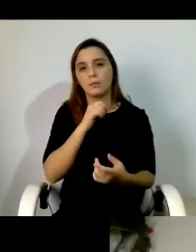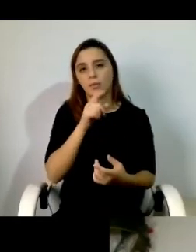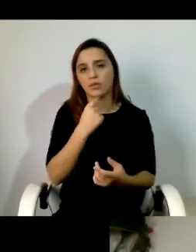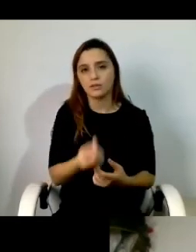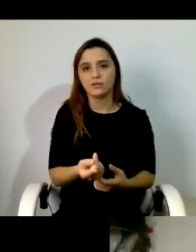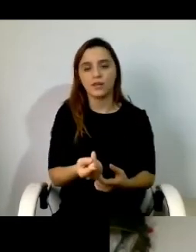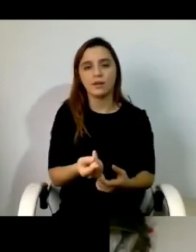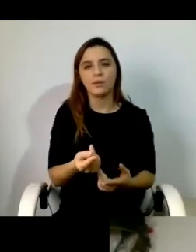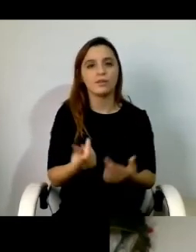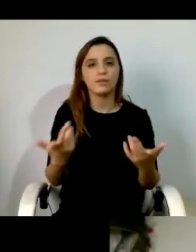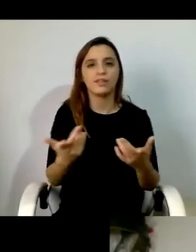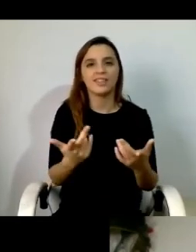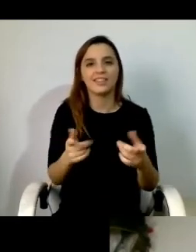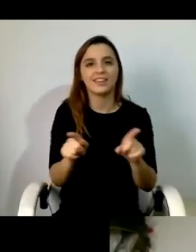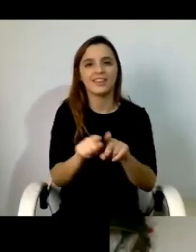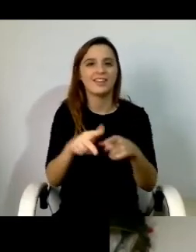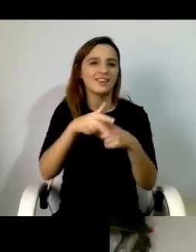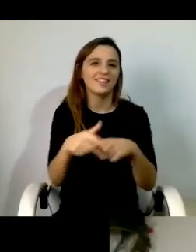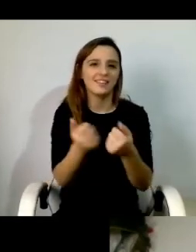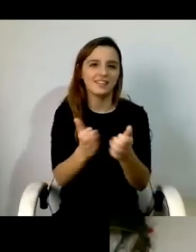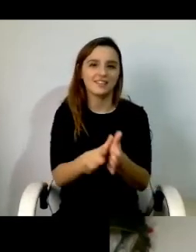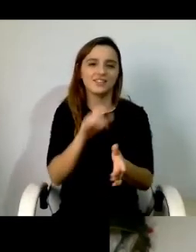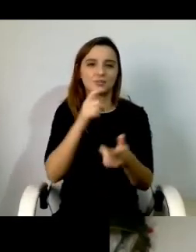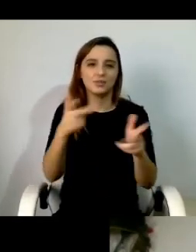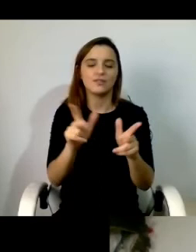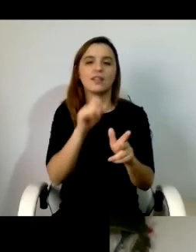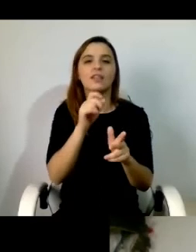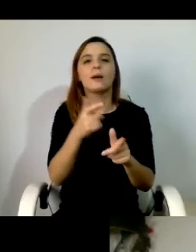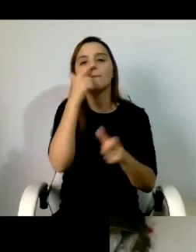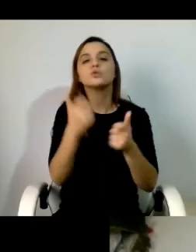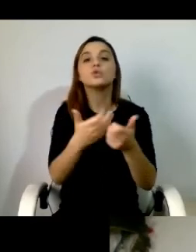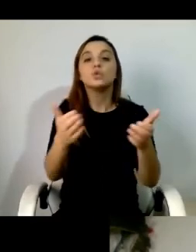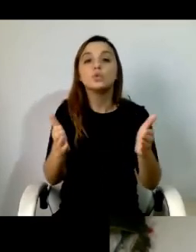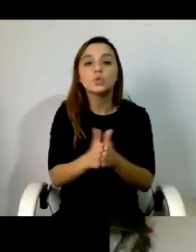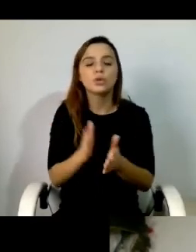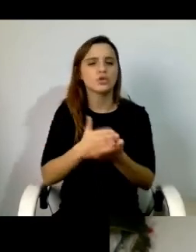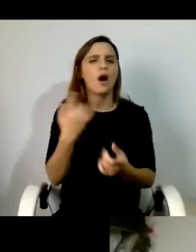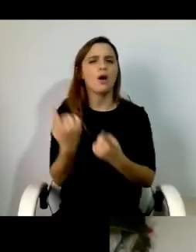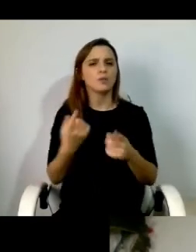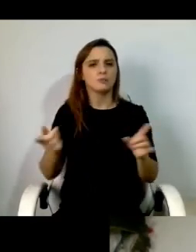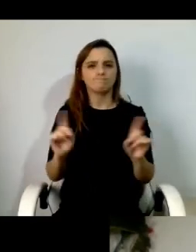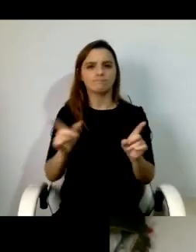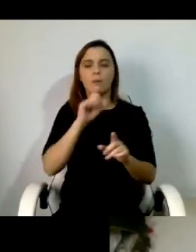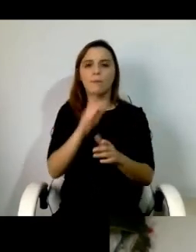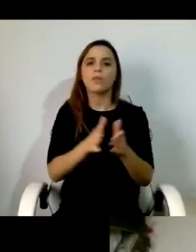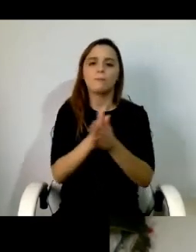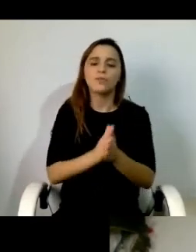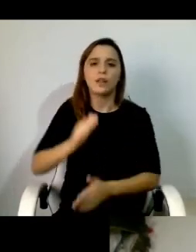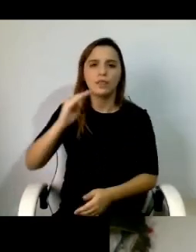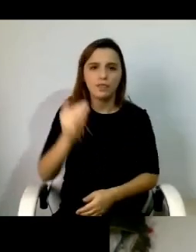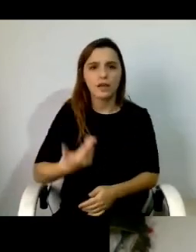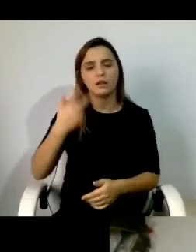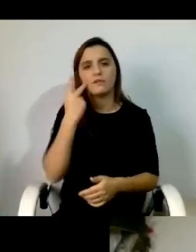socorrermos de todas as ferramentas que estão disponíveis para que todas as pessoas e não são algumas possam fruir do direito à vida